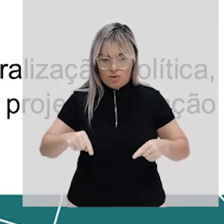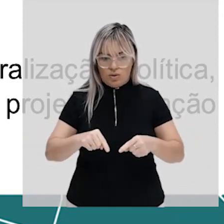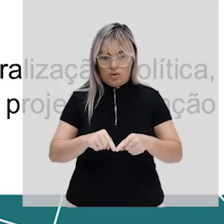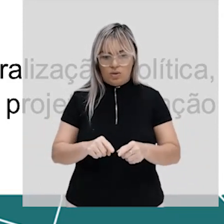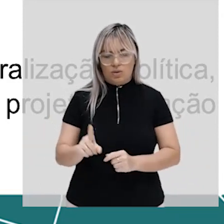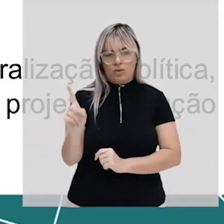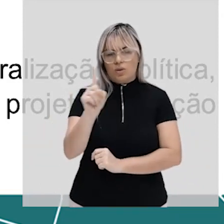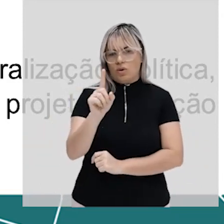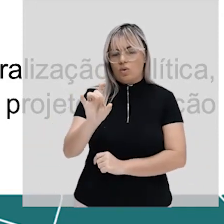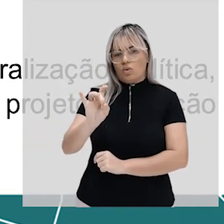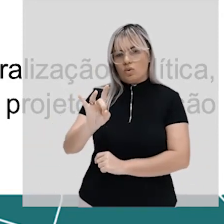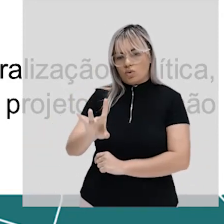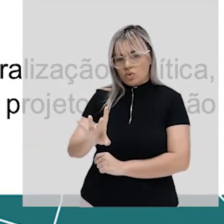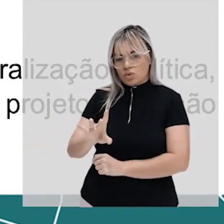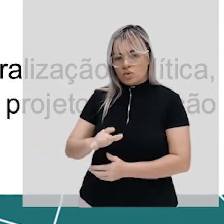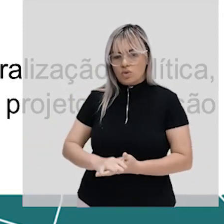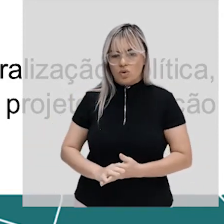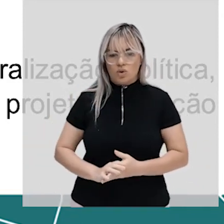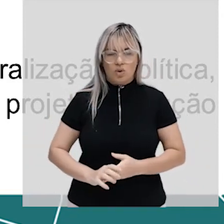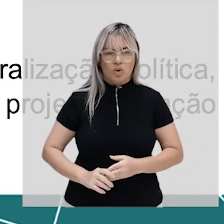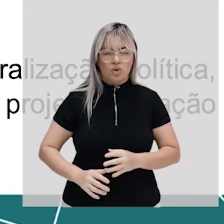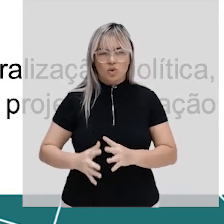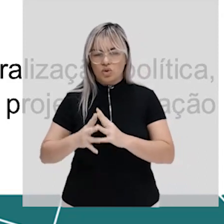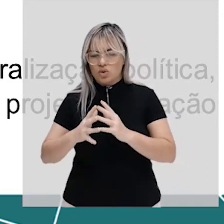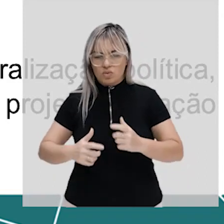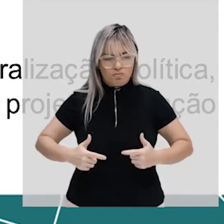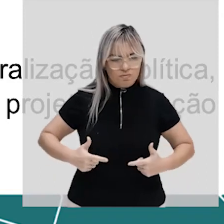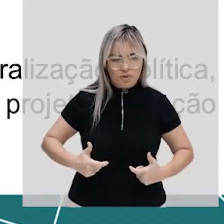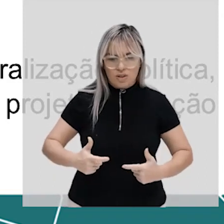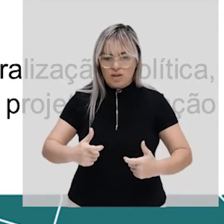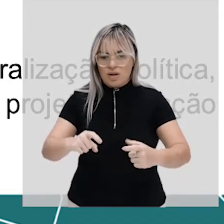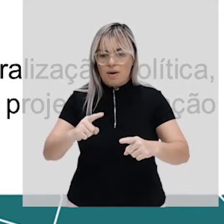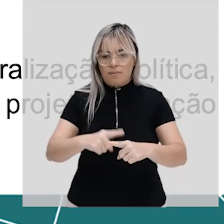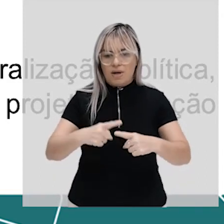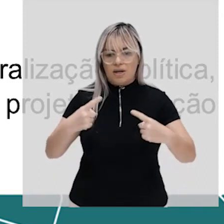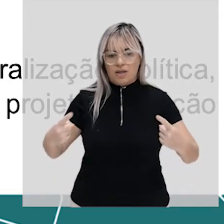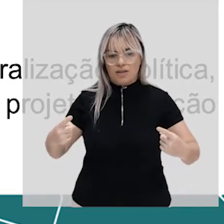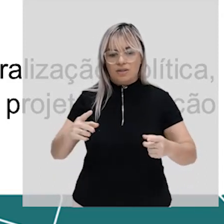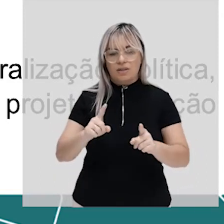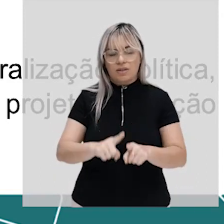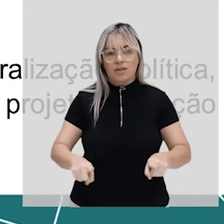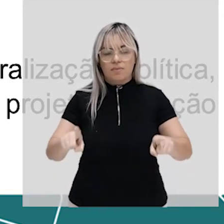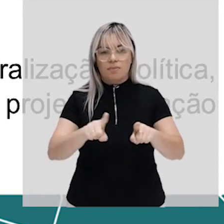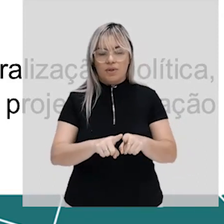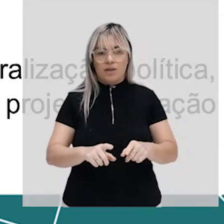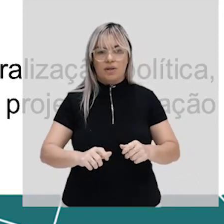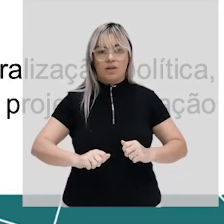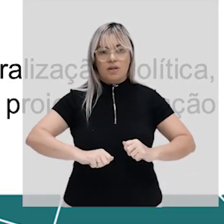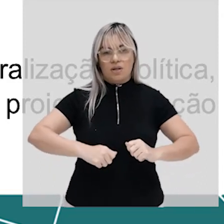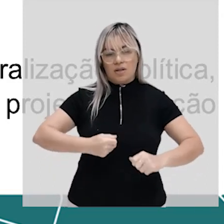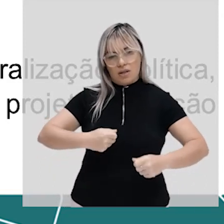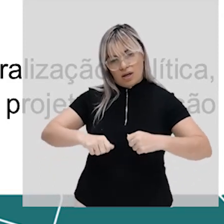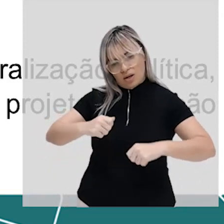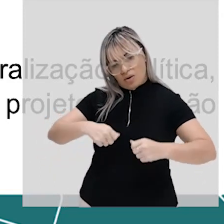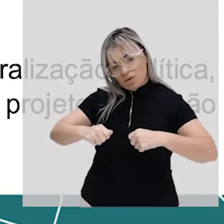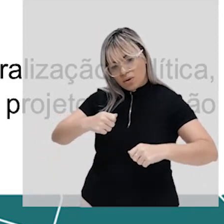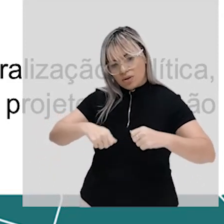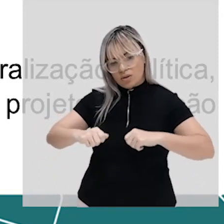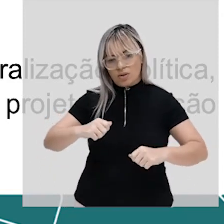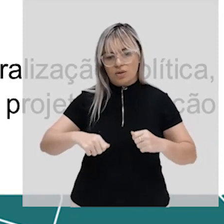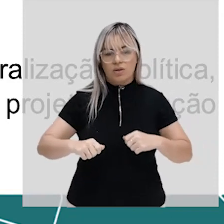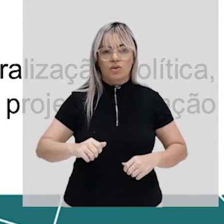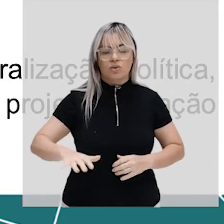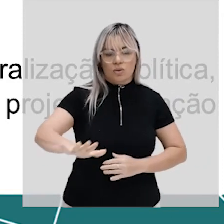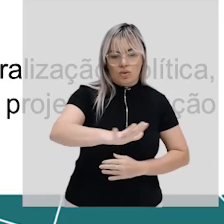de guerras mas também em torno de disputas comerciais enquanto os conflitos antigos eram mais voltados a questão de